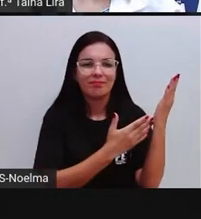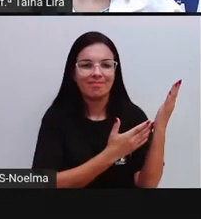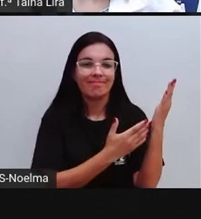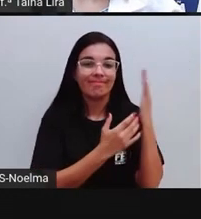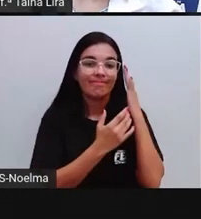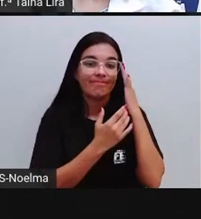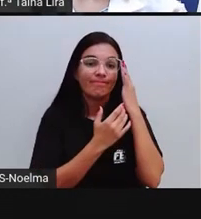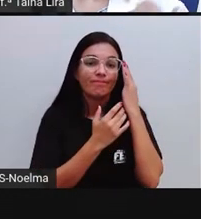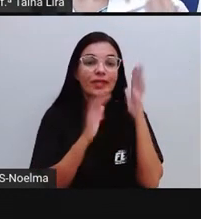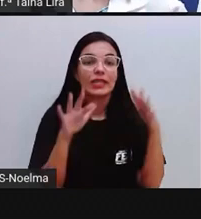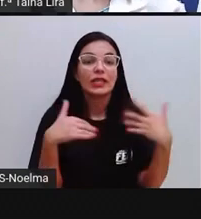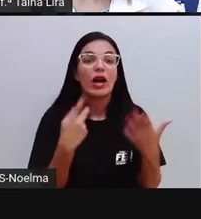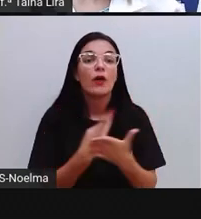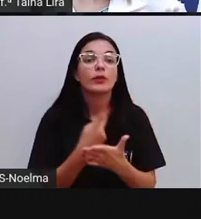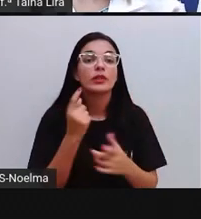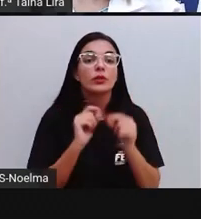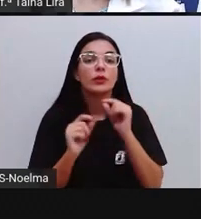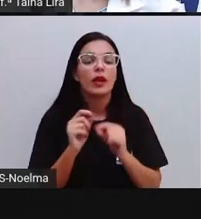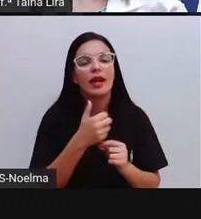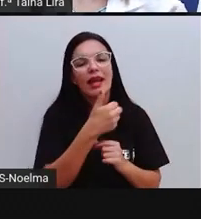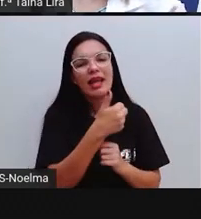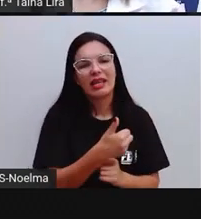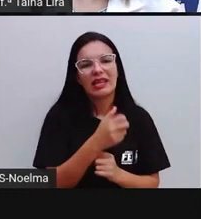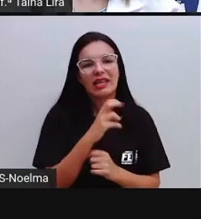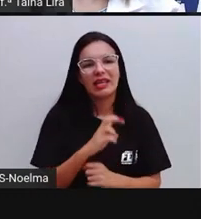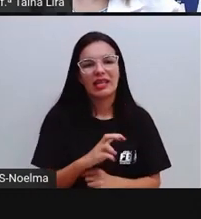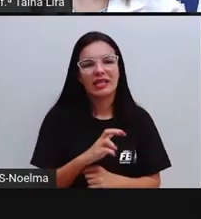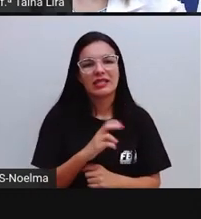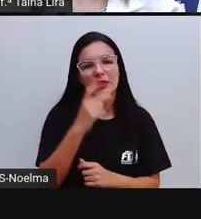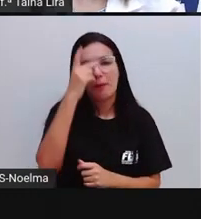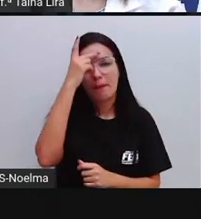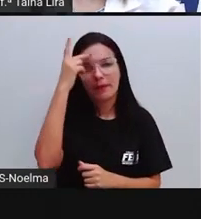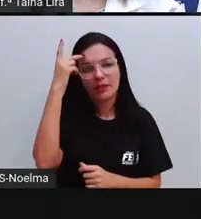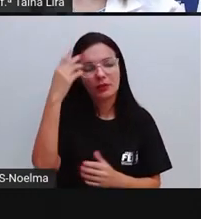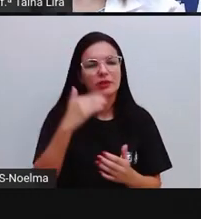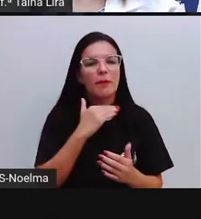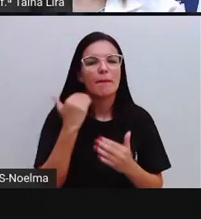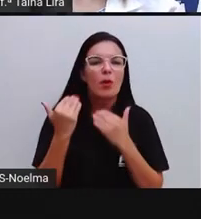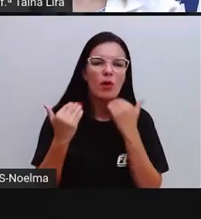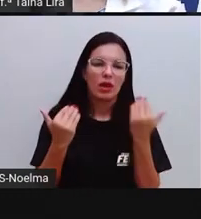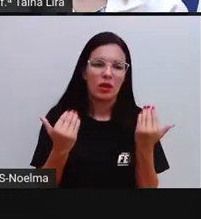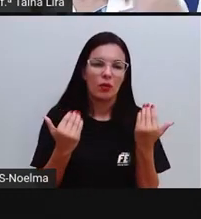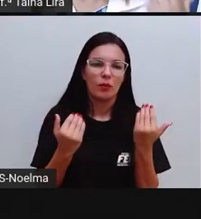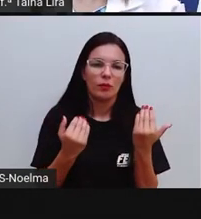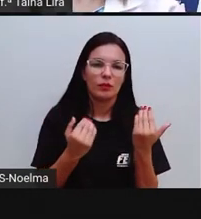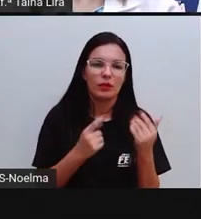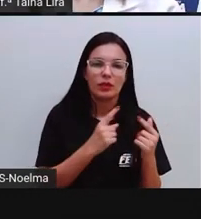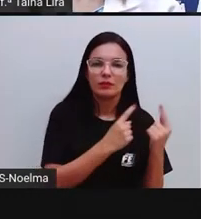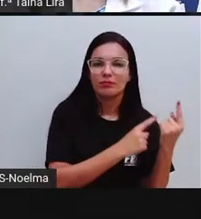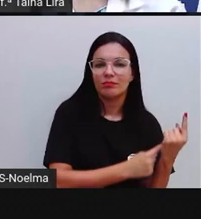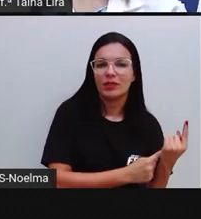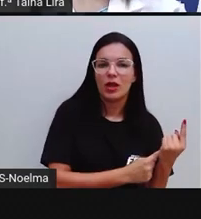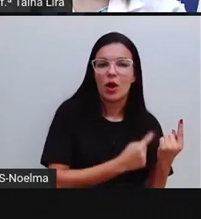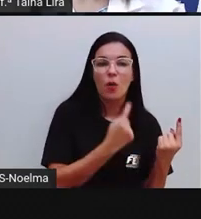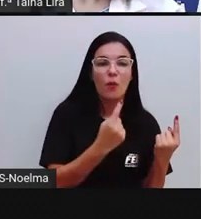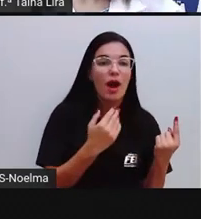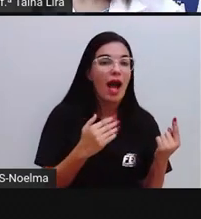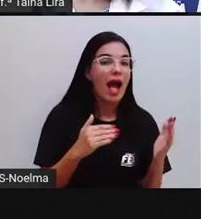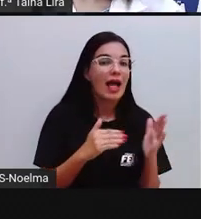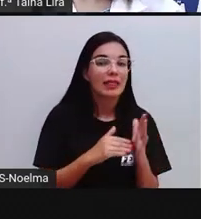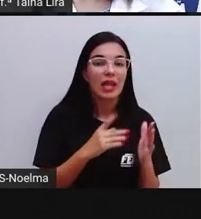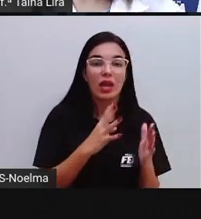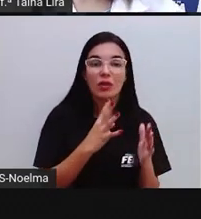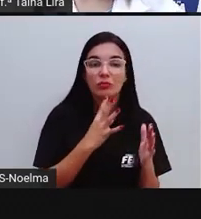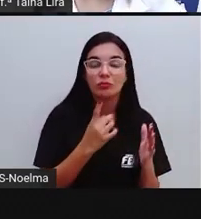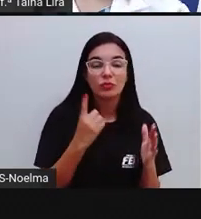aí, que é que aconteceu, Pró? Quinze pessoas, infelizmente, né, perderam a vida nessa tragédia, e uma, até hoje, não foi